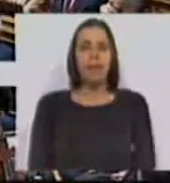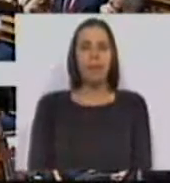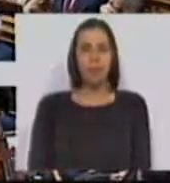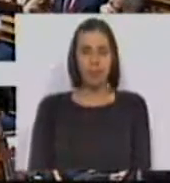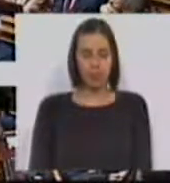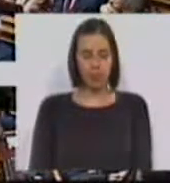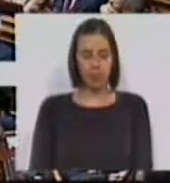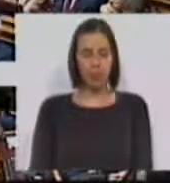Obrigado. Obrigado.